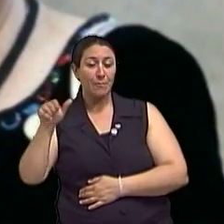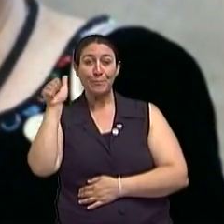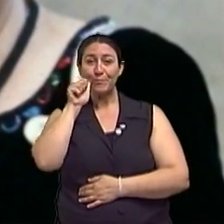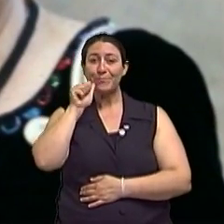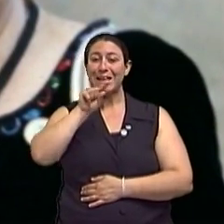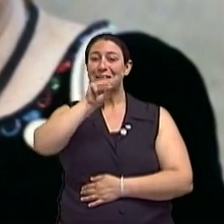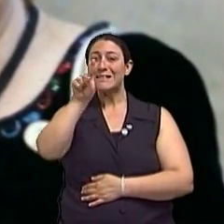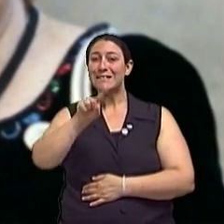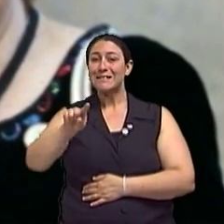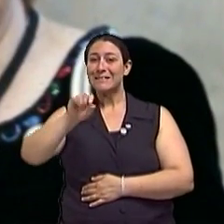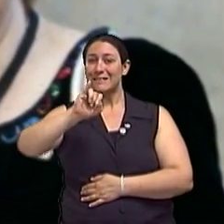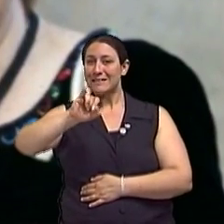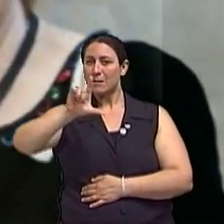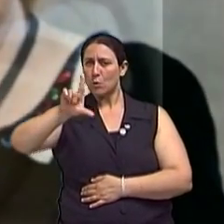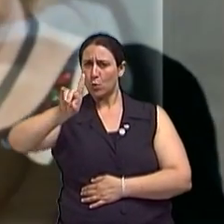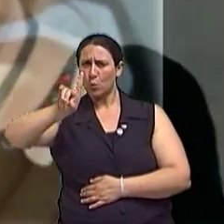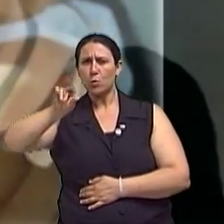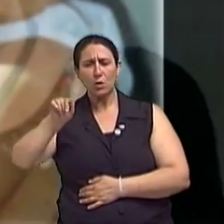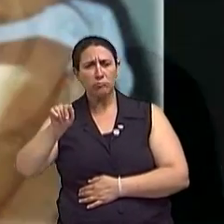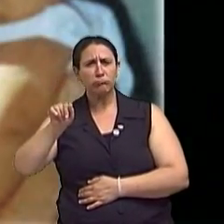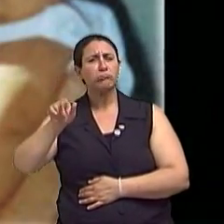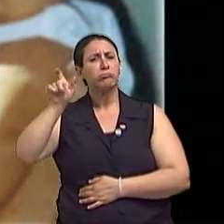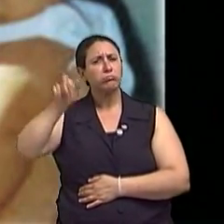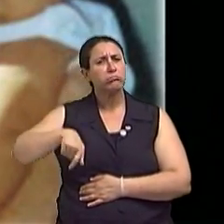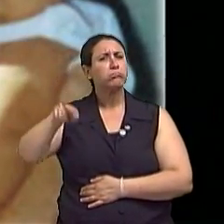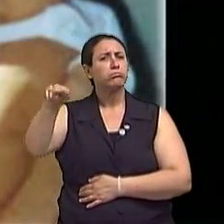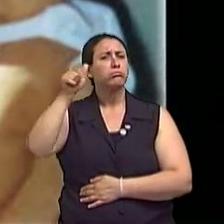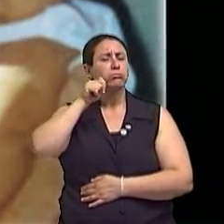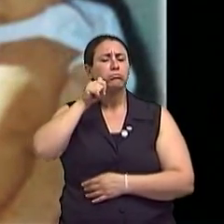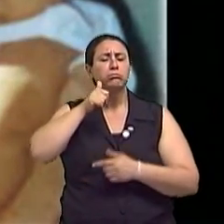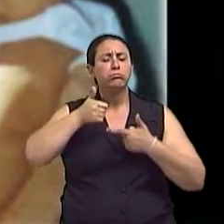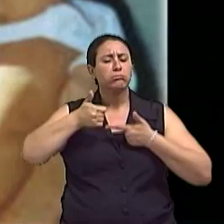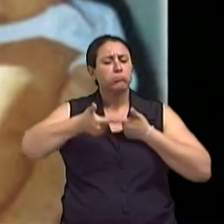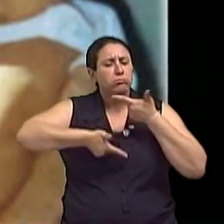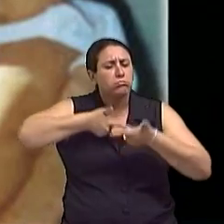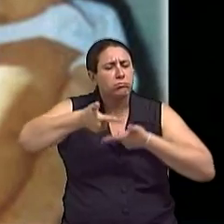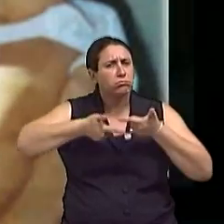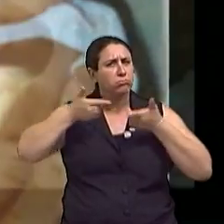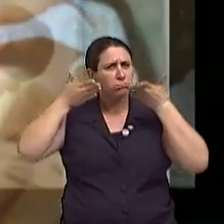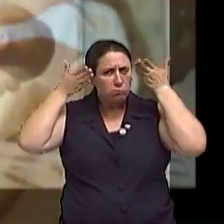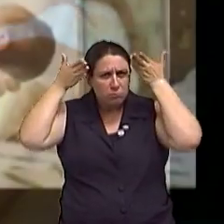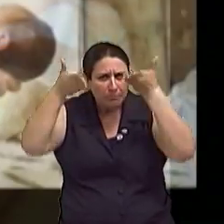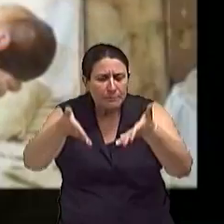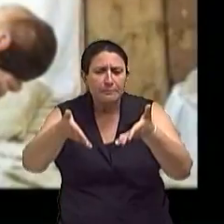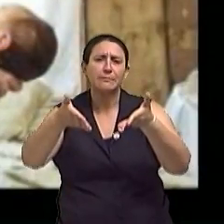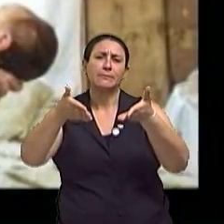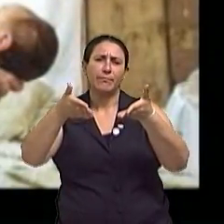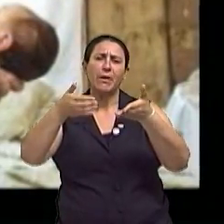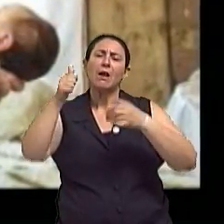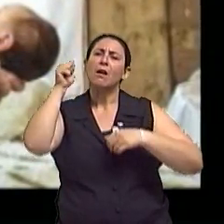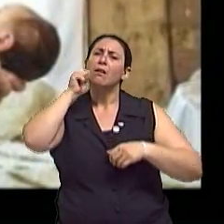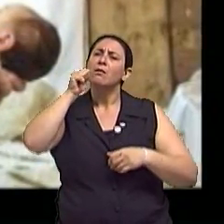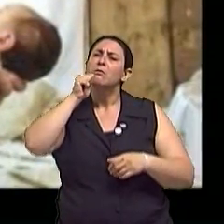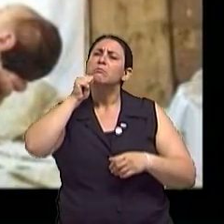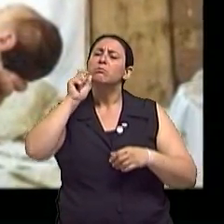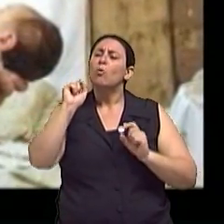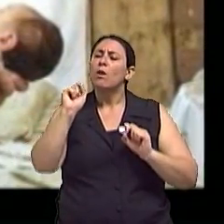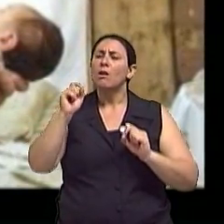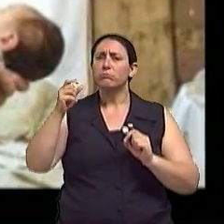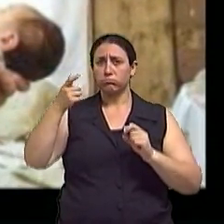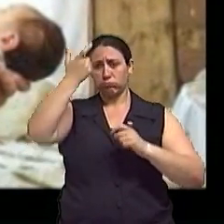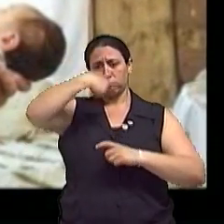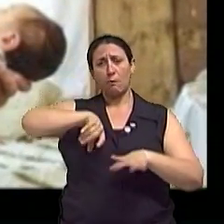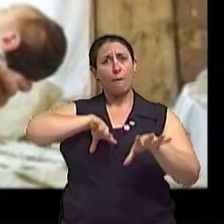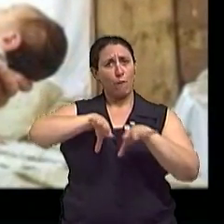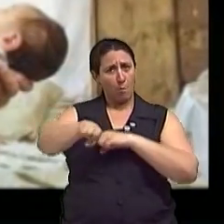destacou por difundir o trabalho da Pastoral da Criança. Formada em Medicina, se dedicou a salvar crianças